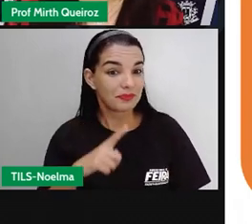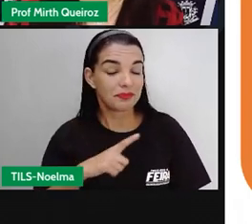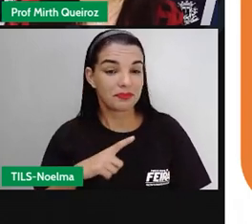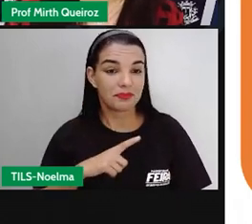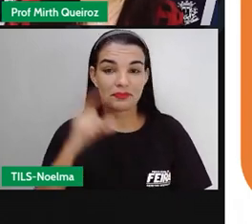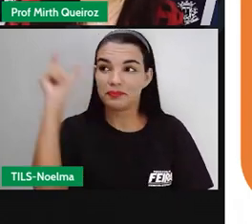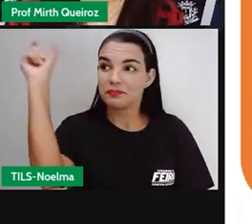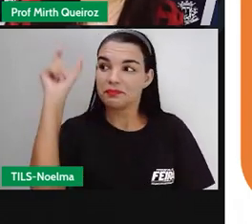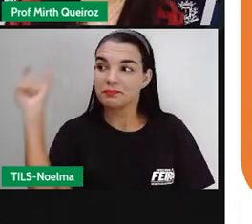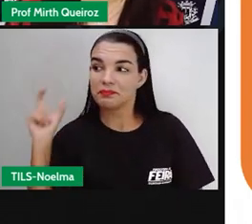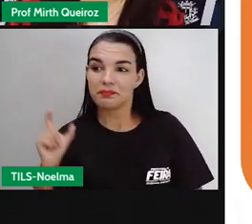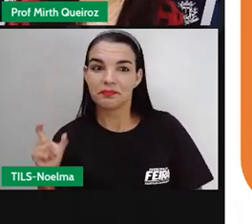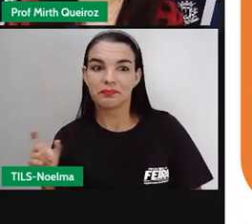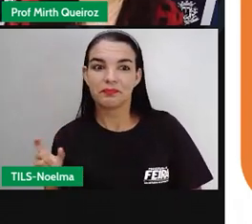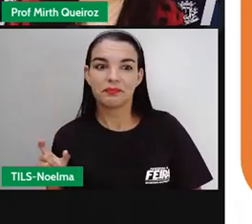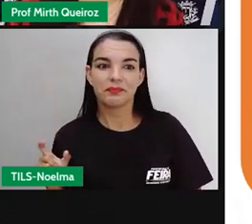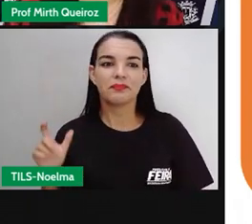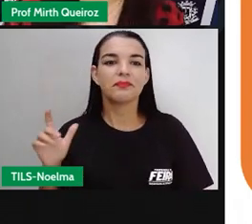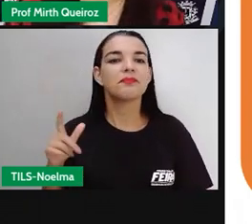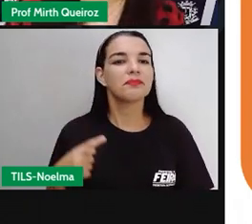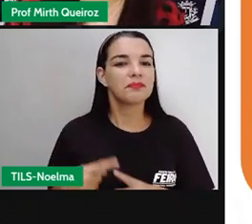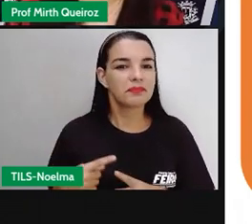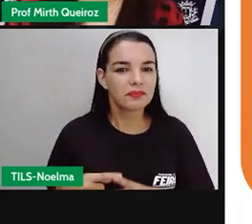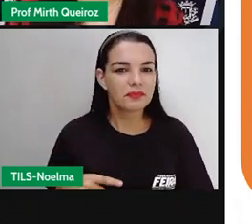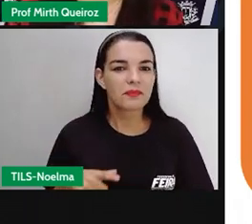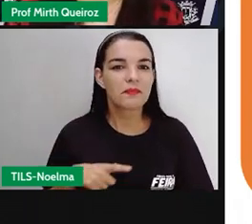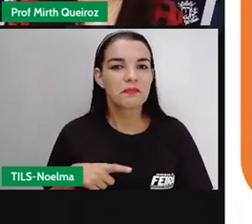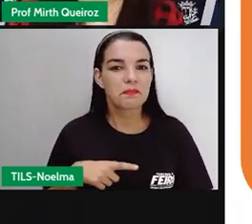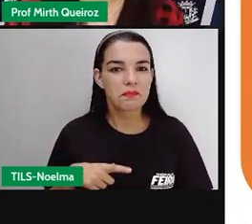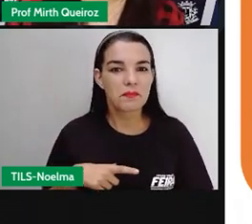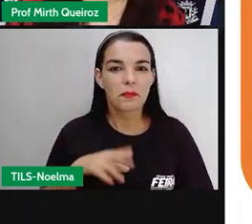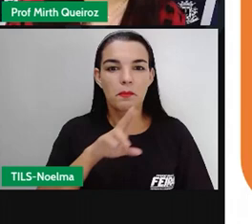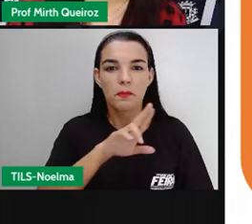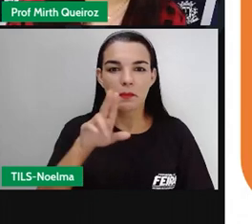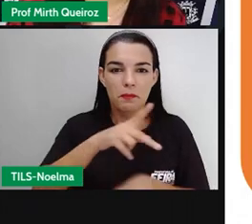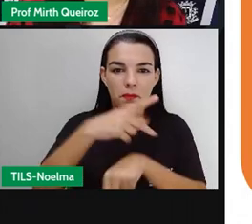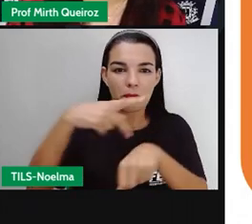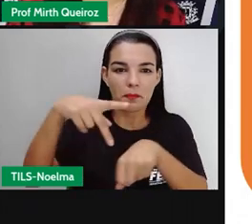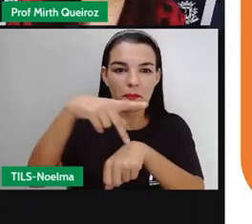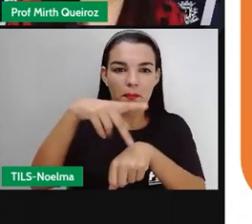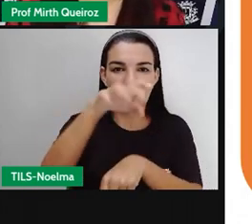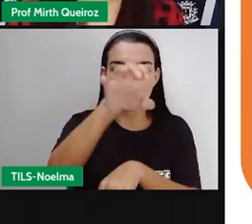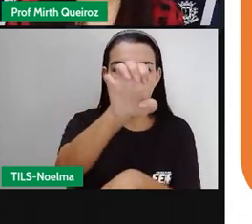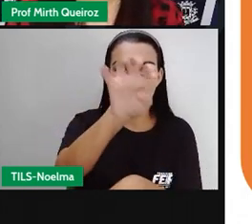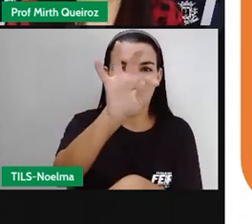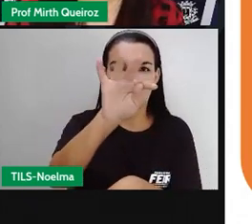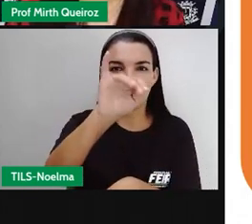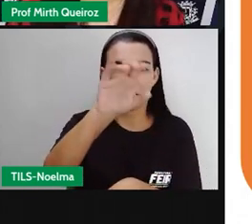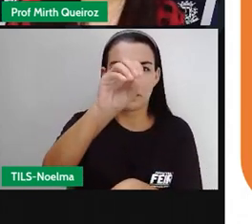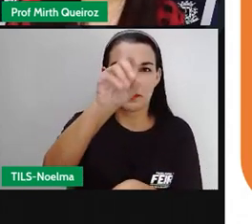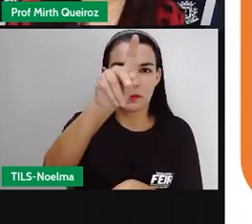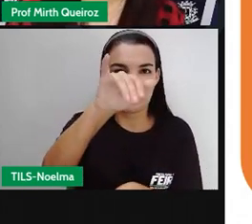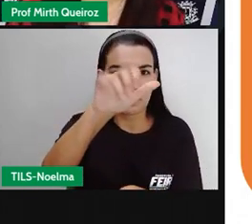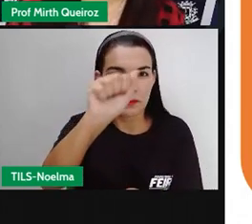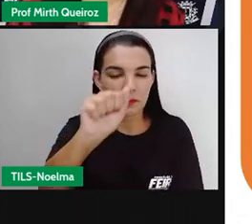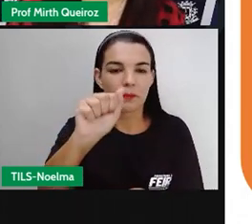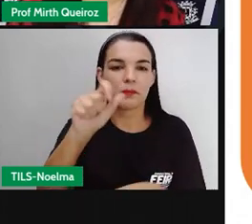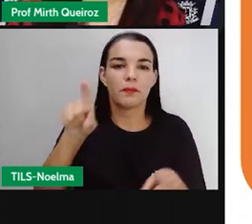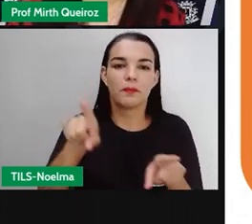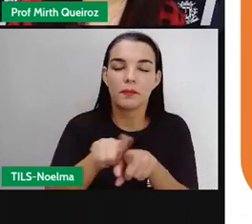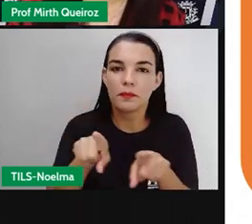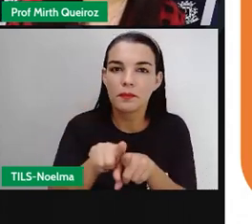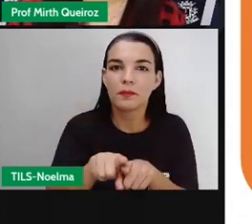mas precisamente das terras altas da Etiópia, como Cafa e Enária. Trata-se de uma